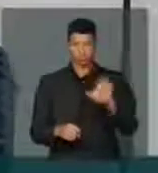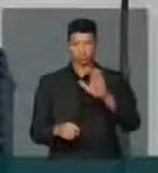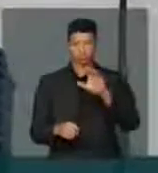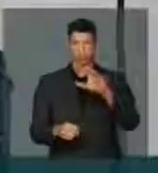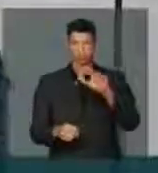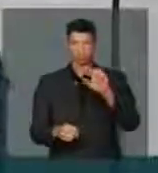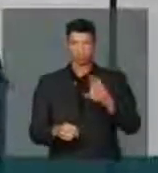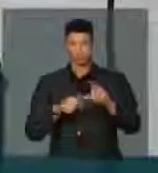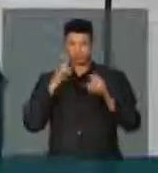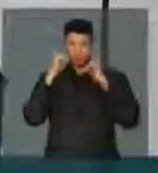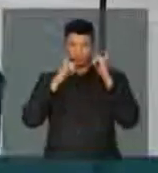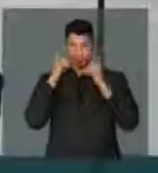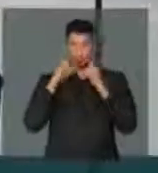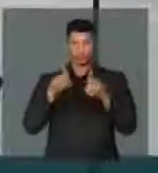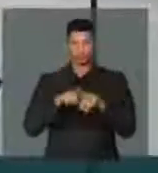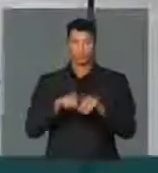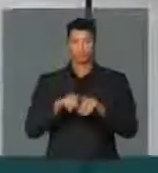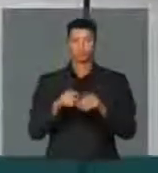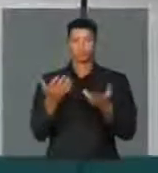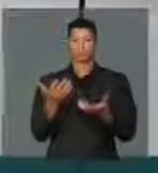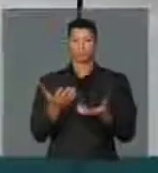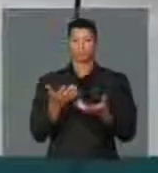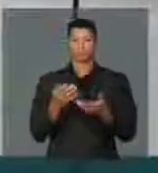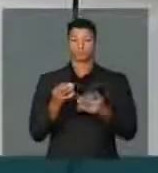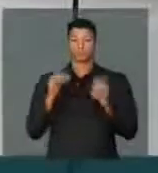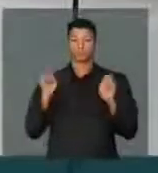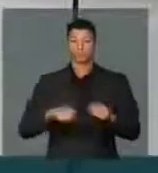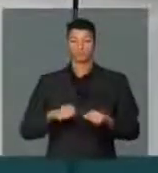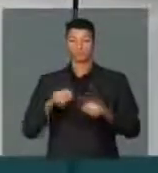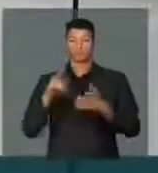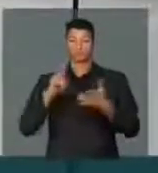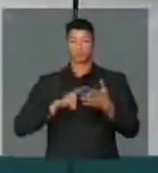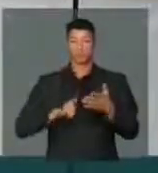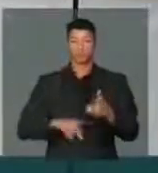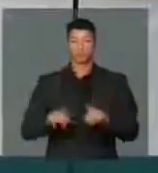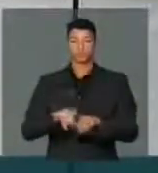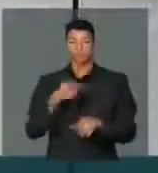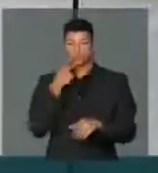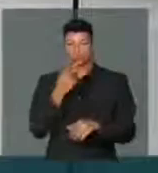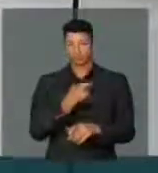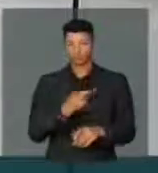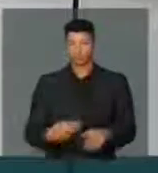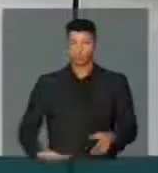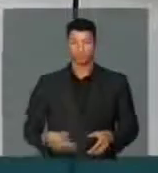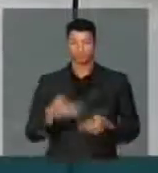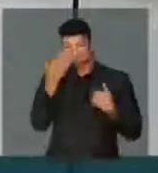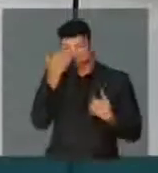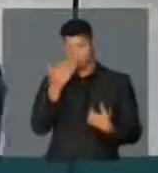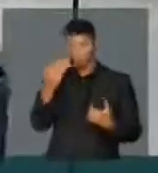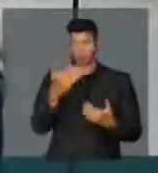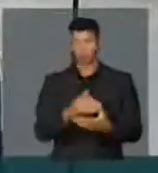preocupada com isso. E quero aqui que seja dado como lido a minha fala, senhor presidente. Muito obrigada.